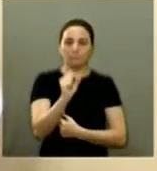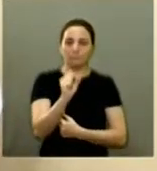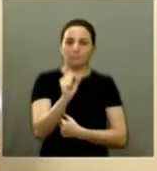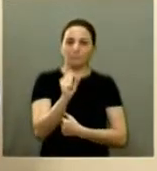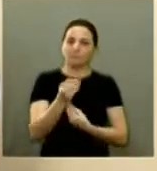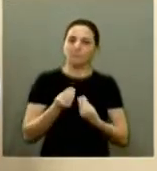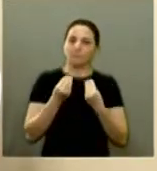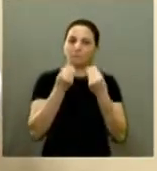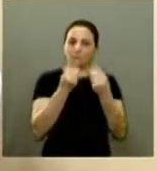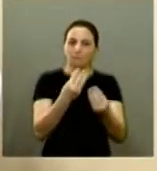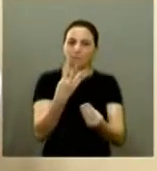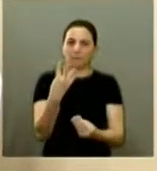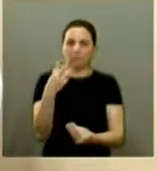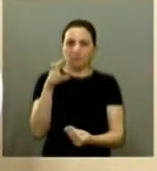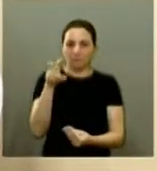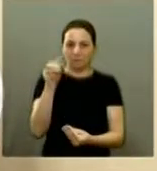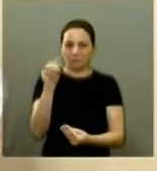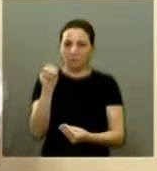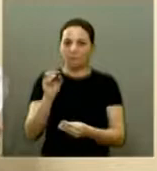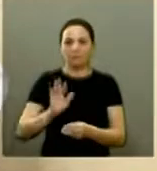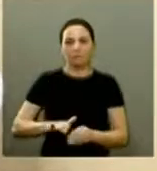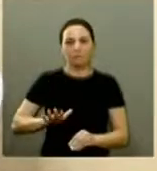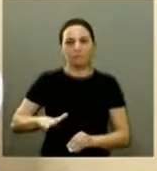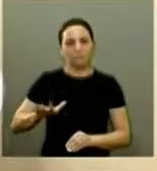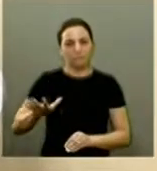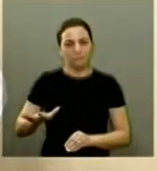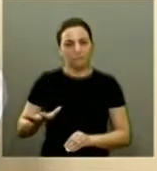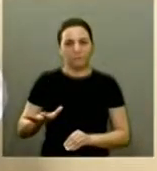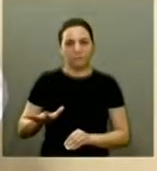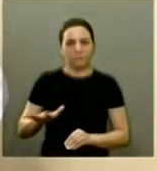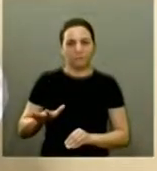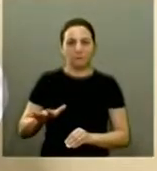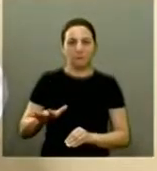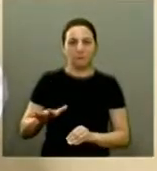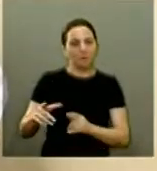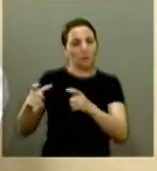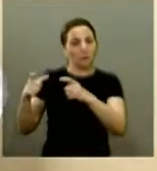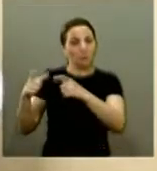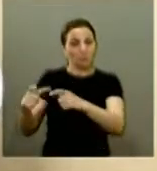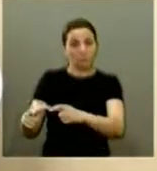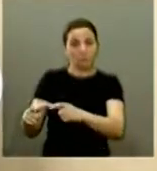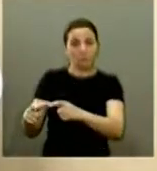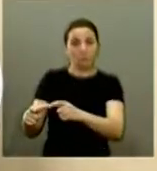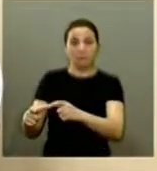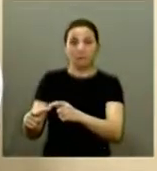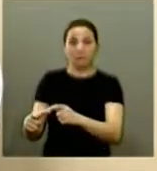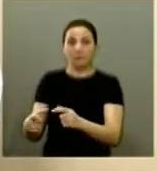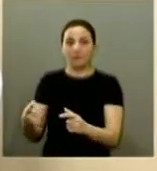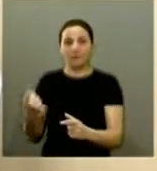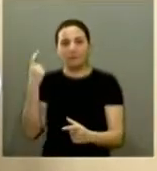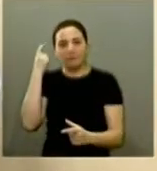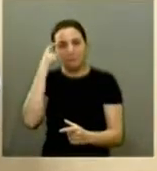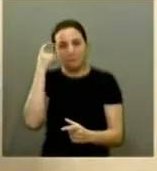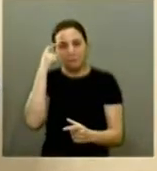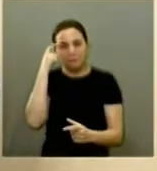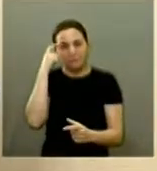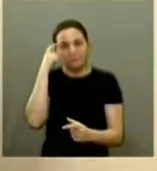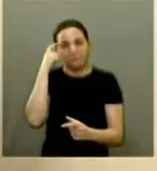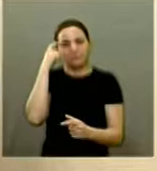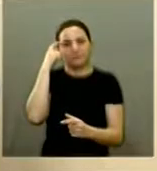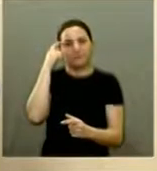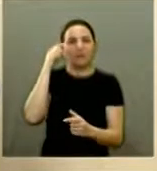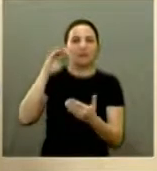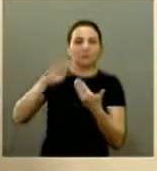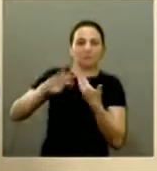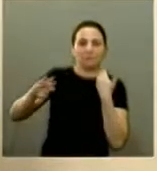levando 40 50 crianças num retiro a fazer a meditação livrando